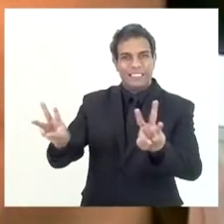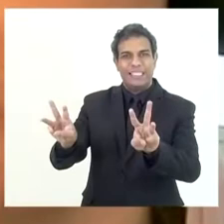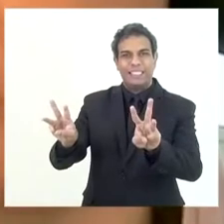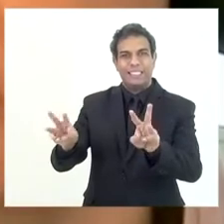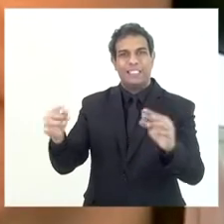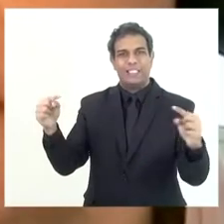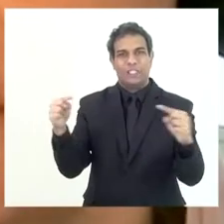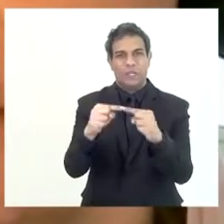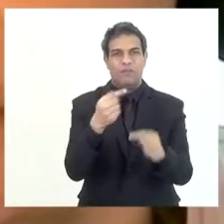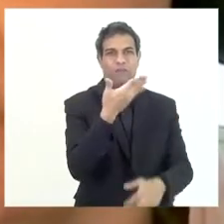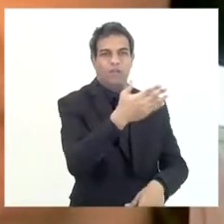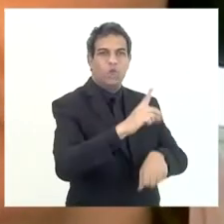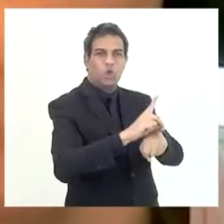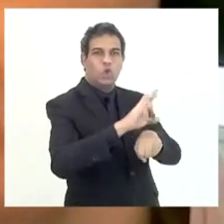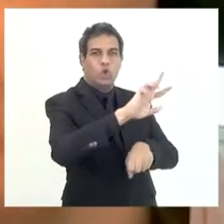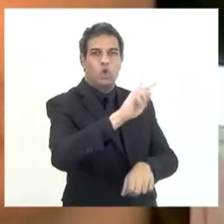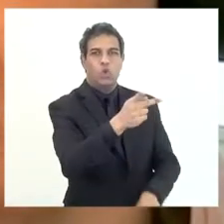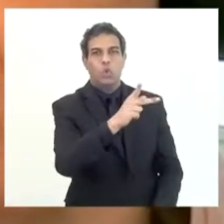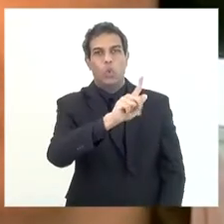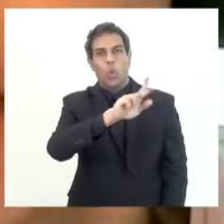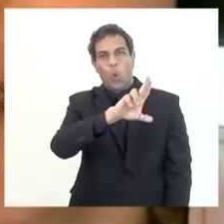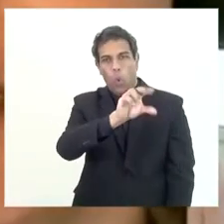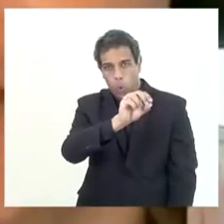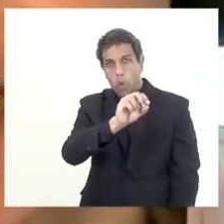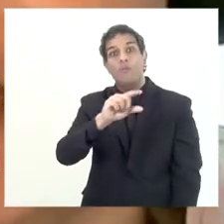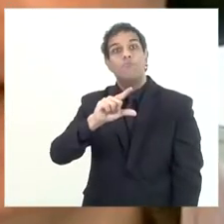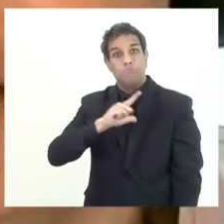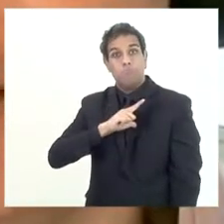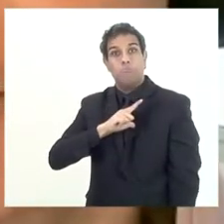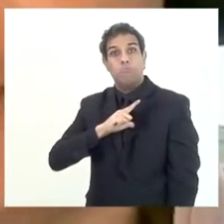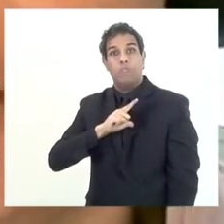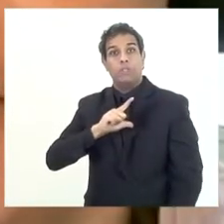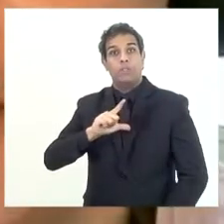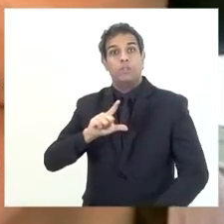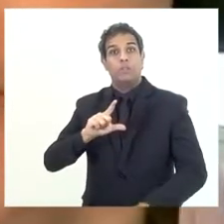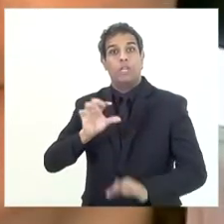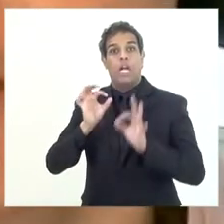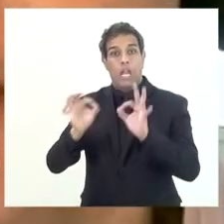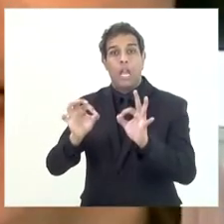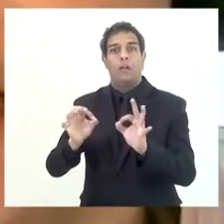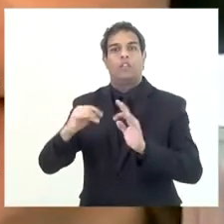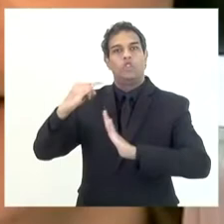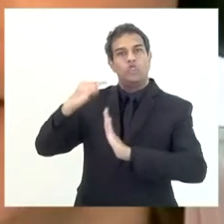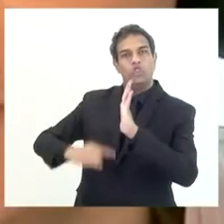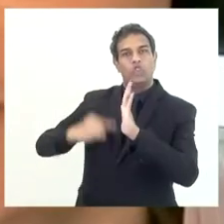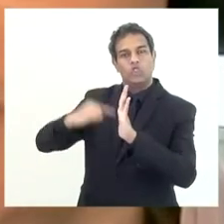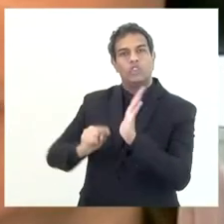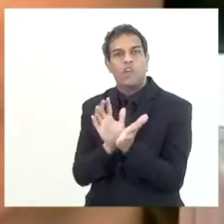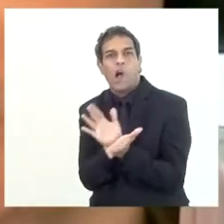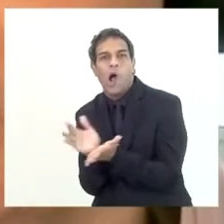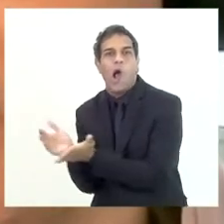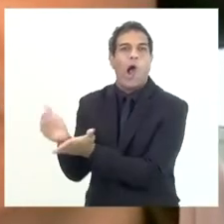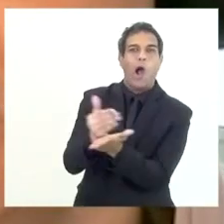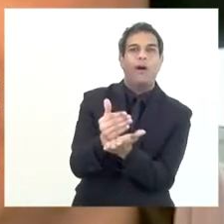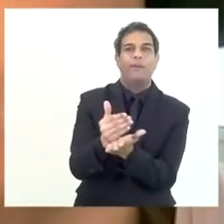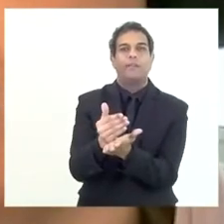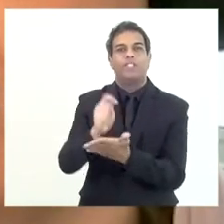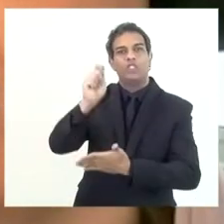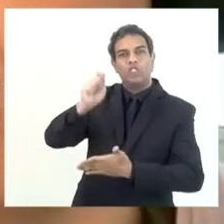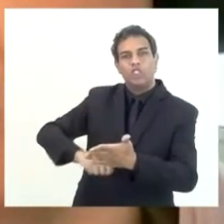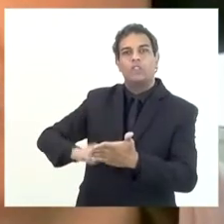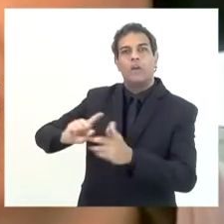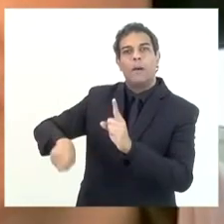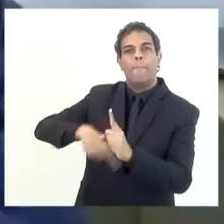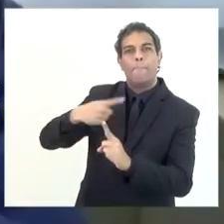o que o doutor Hugo disse, já tem uma linha de receita específica para arrecadação do adicional